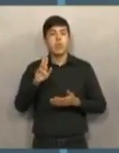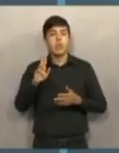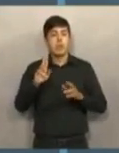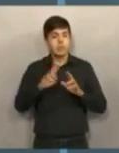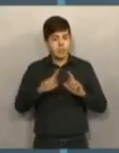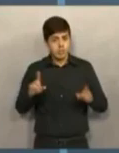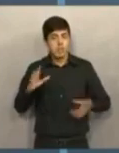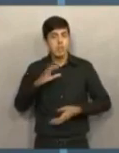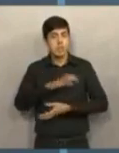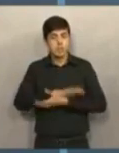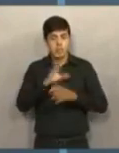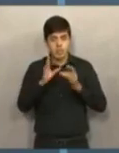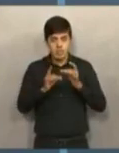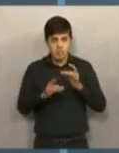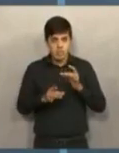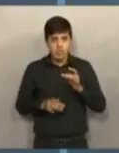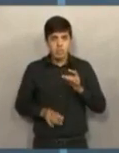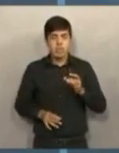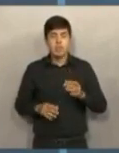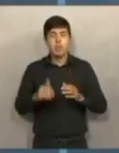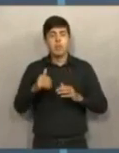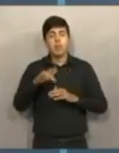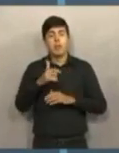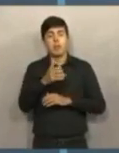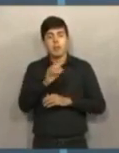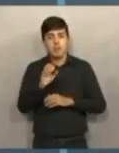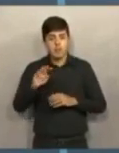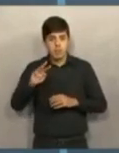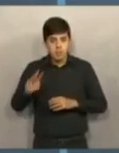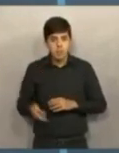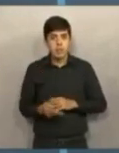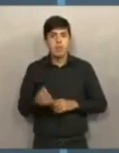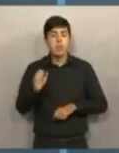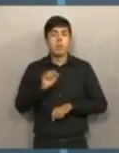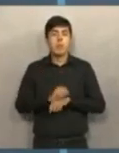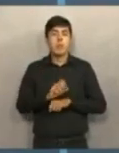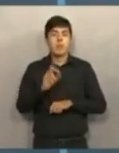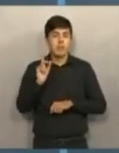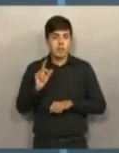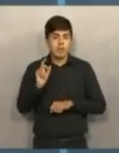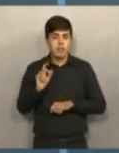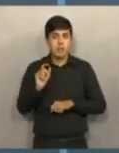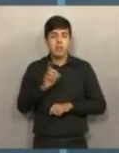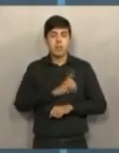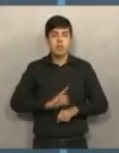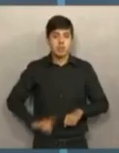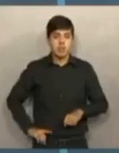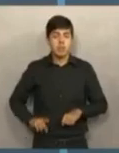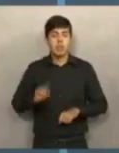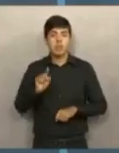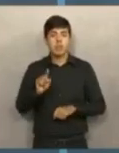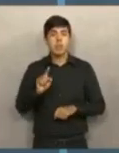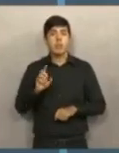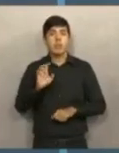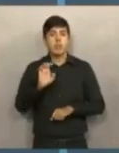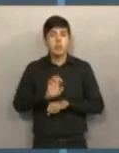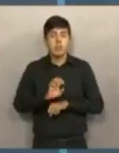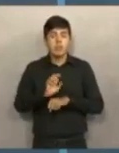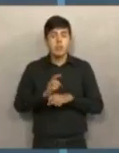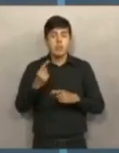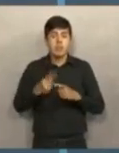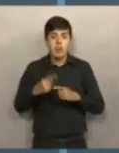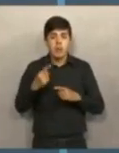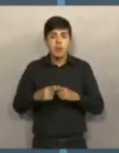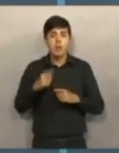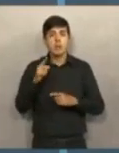disso, tem todos os detalhes, mais de 100 milhões. O hospital está parado lá há muito tempo. O senhor é deputado, deputado estadual. Por que que o